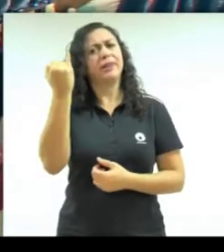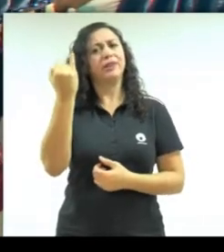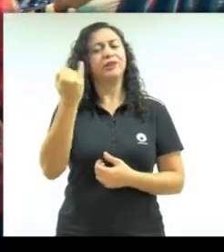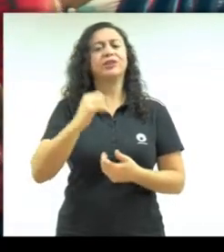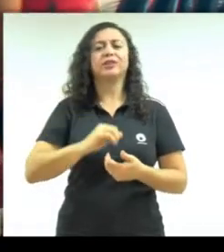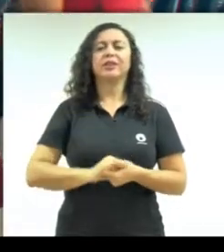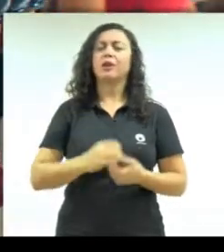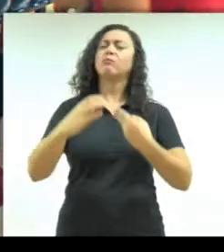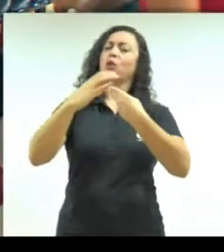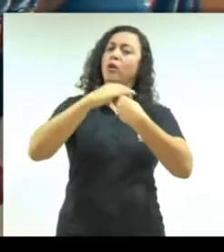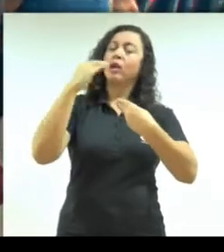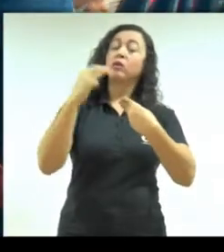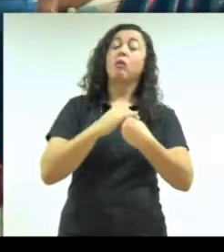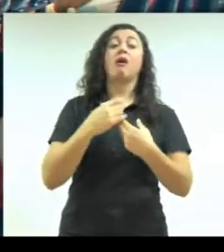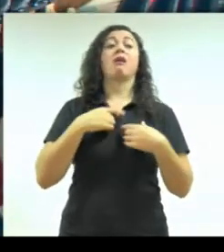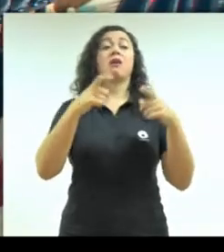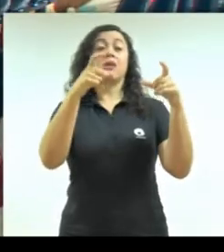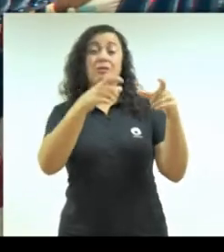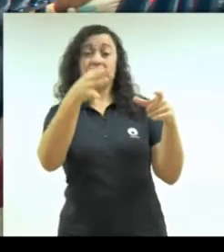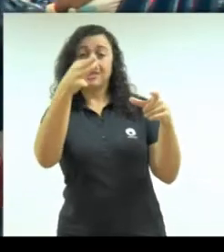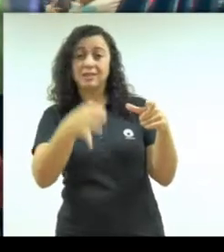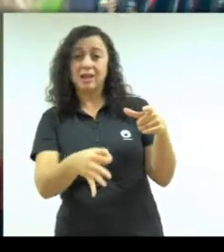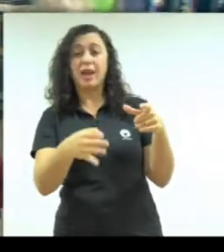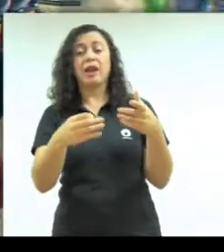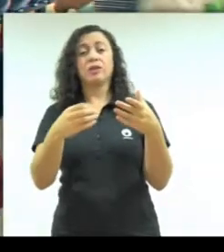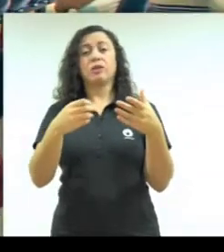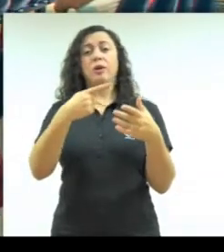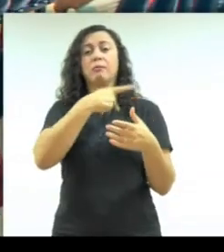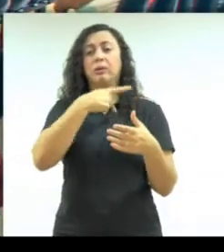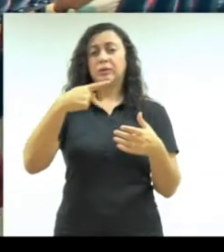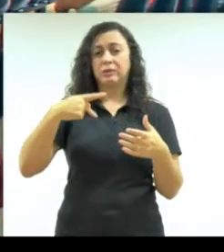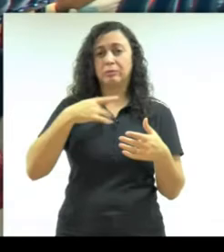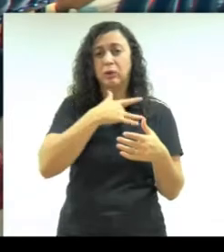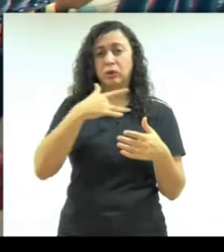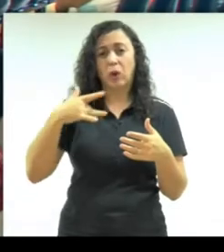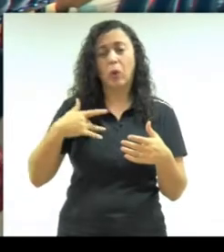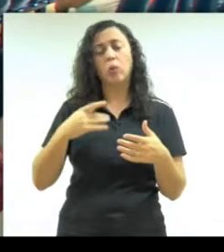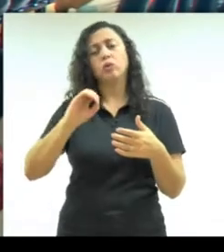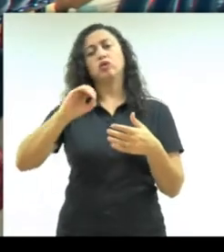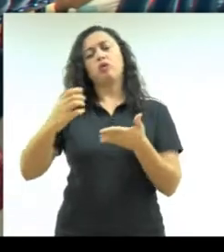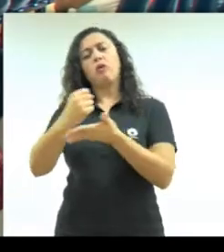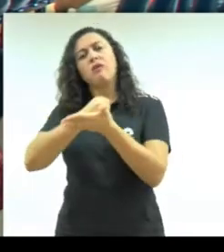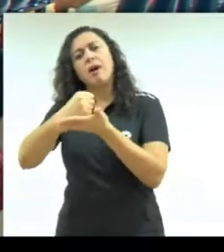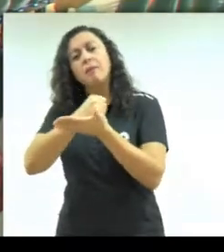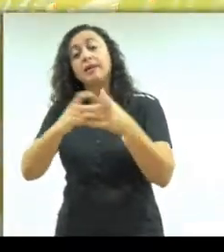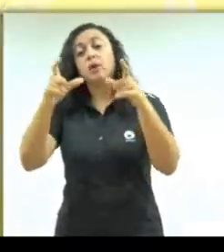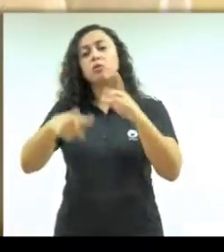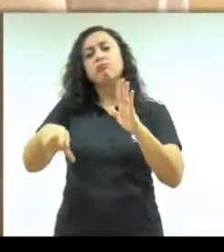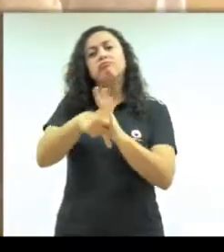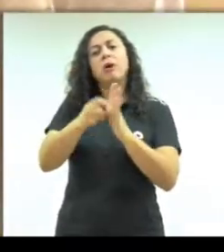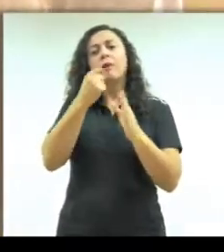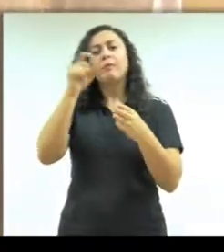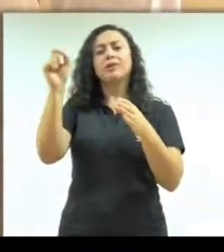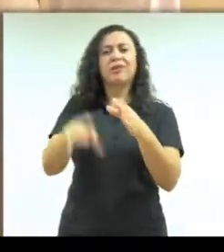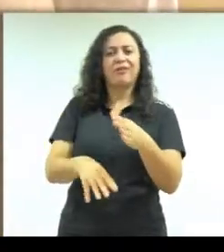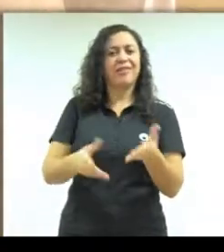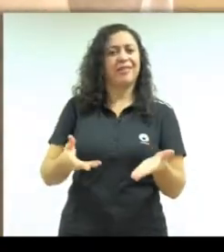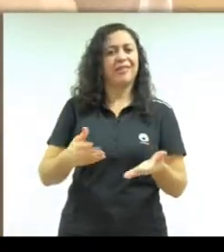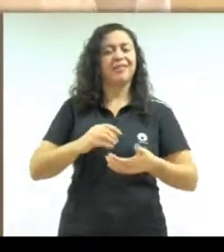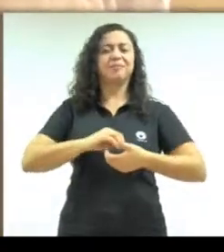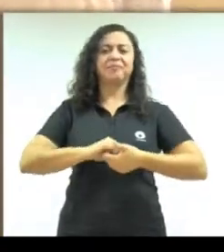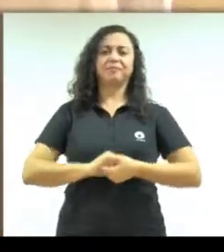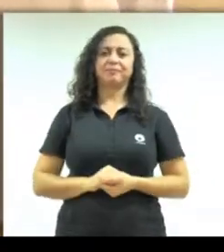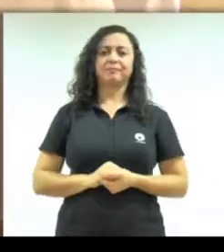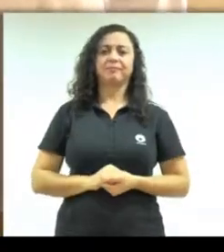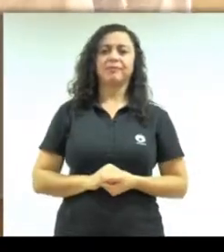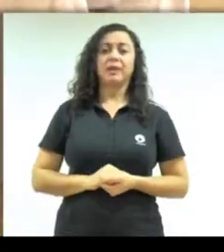Então me orientaram a sempre levar nos postos de saúde ou nas farmácias, né? Onde existe esse descarte. O contrato durante